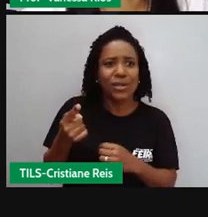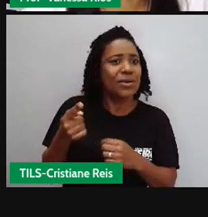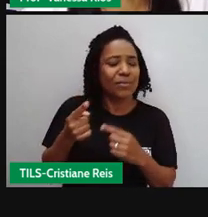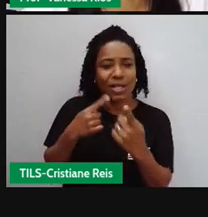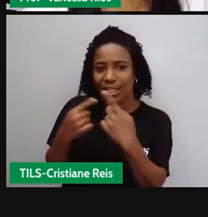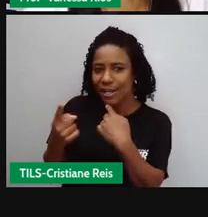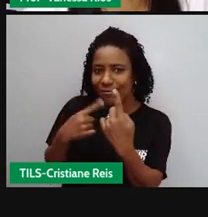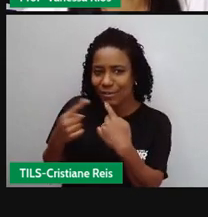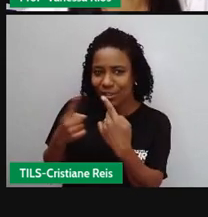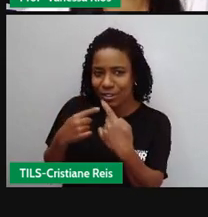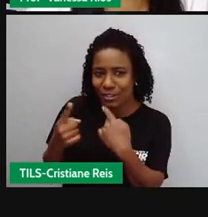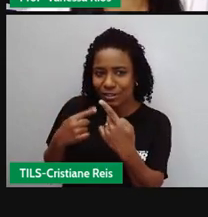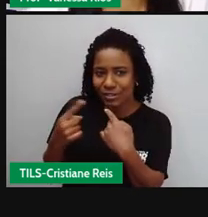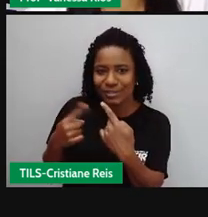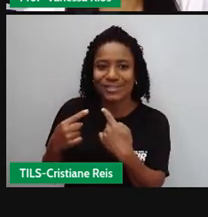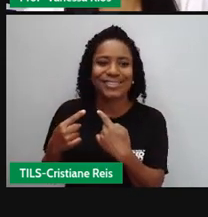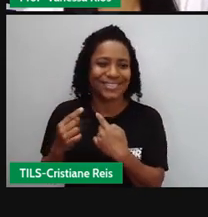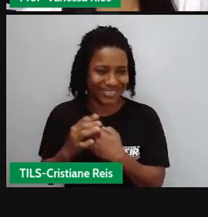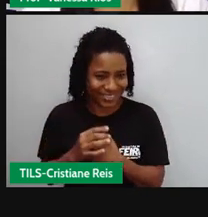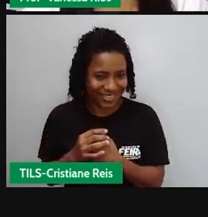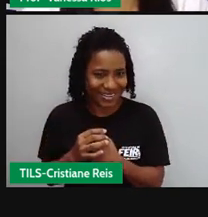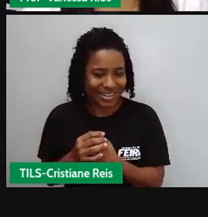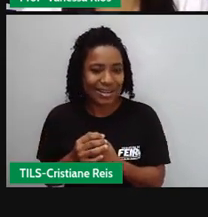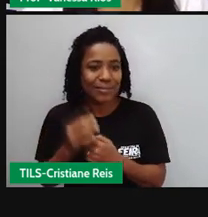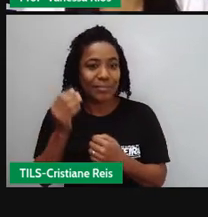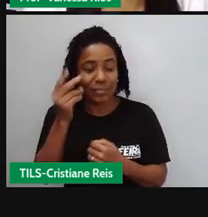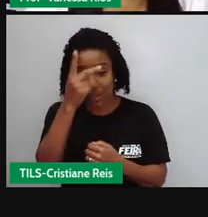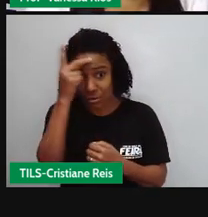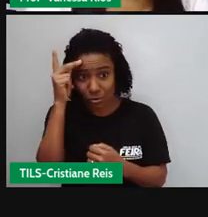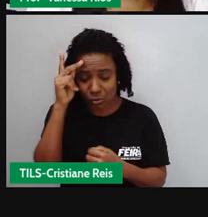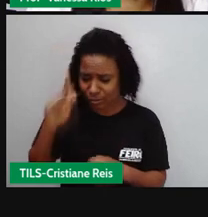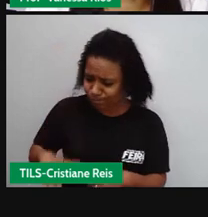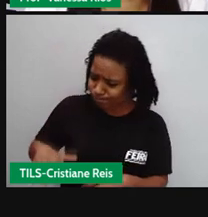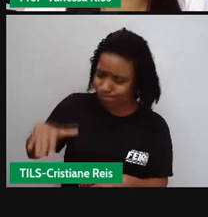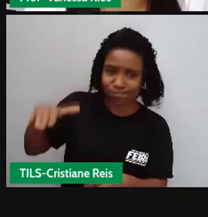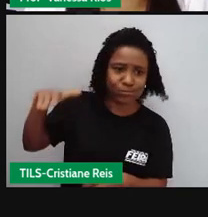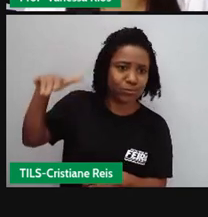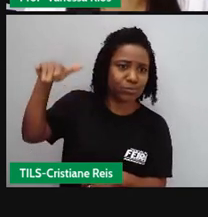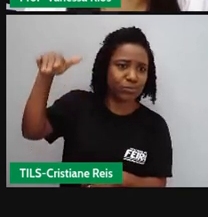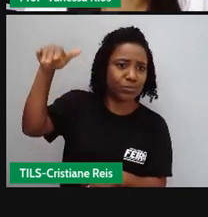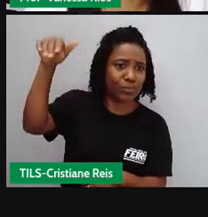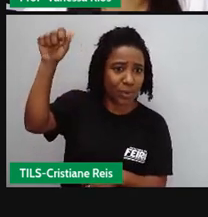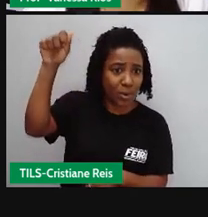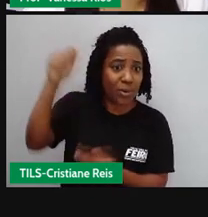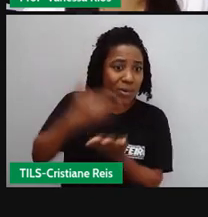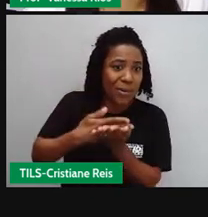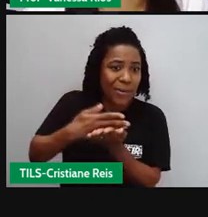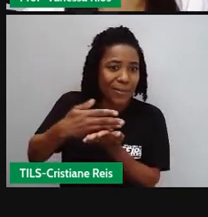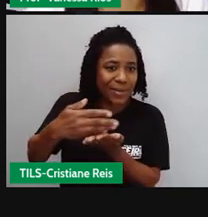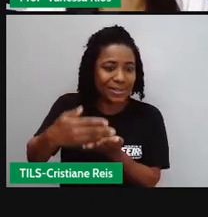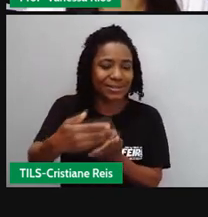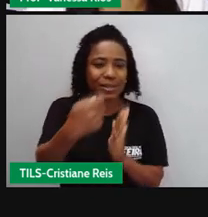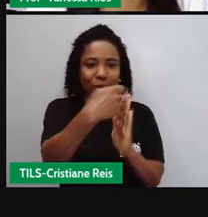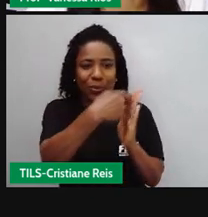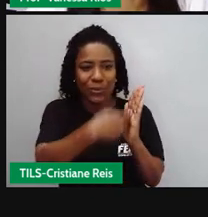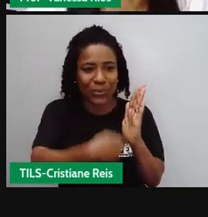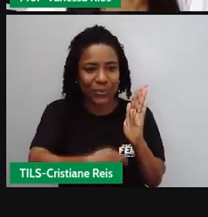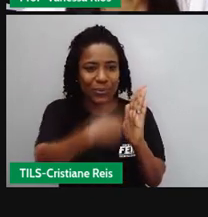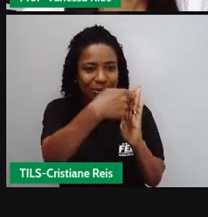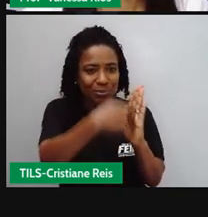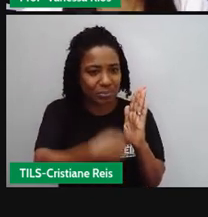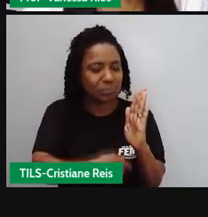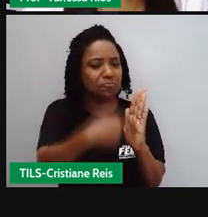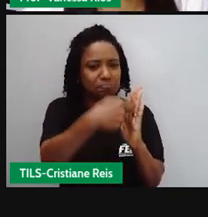escritores já demonstram essa habilidade para escrever já desde pequeno, né, e logo cedo já começam aí na produção